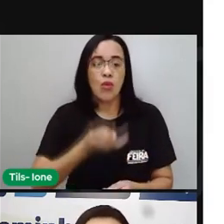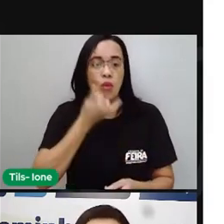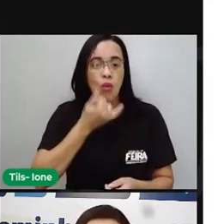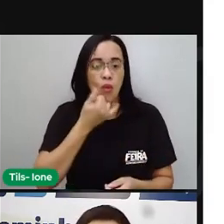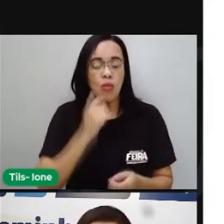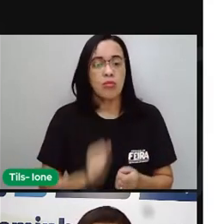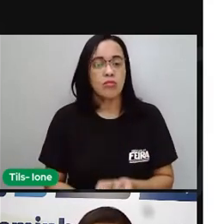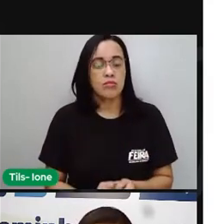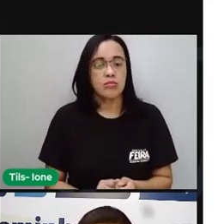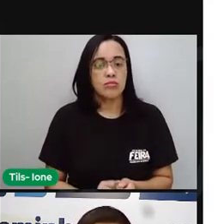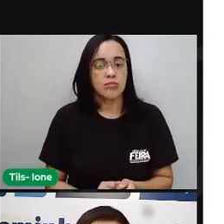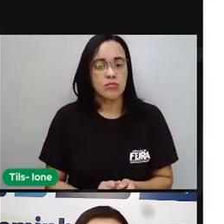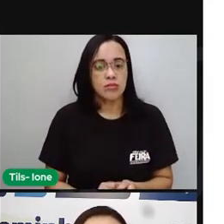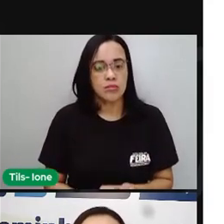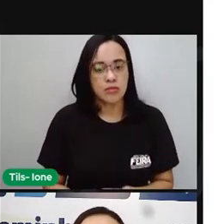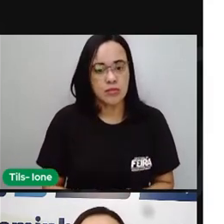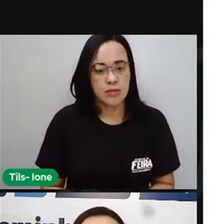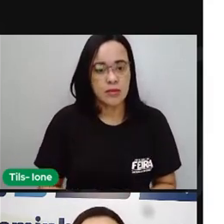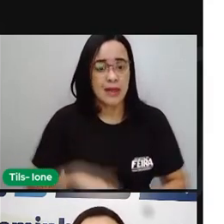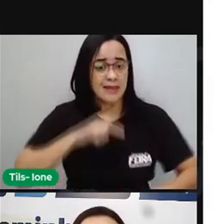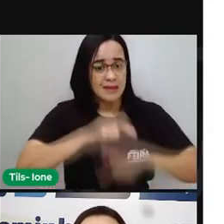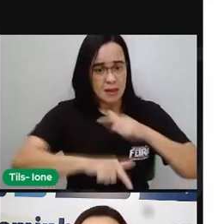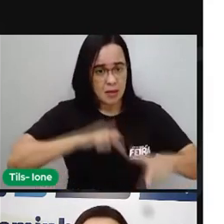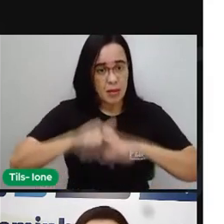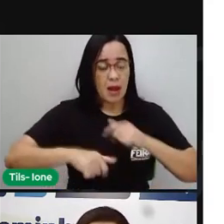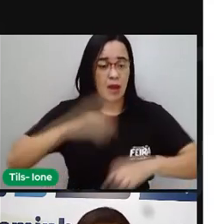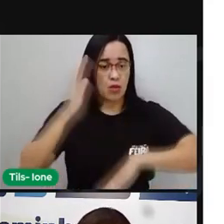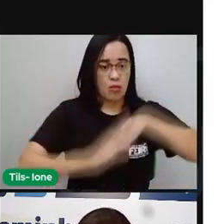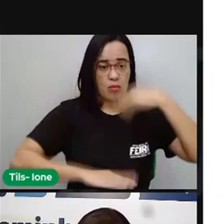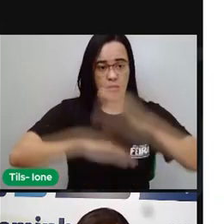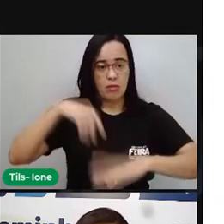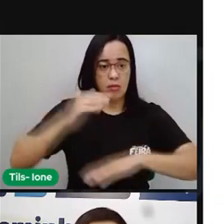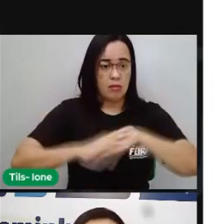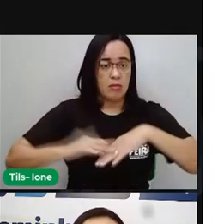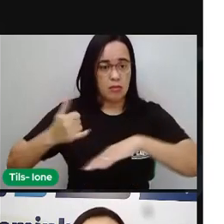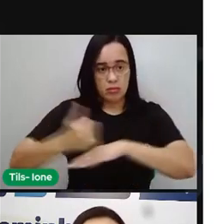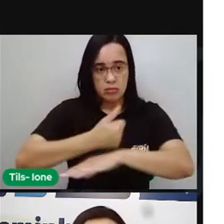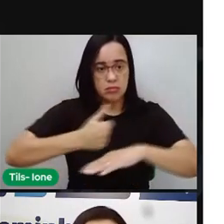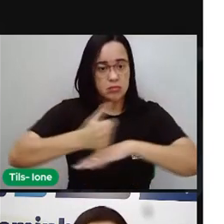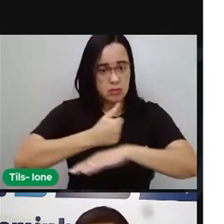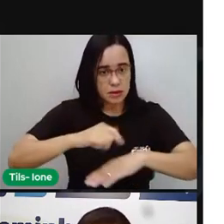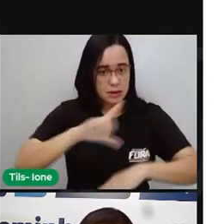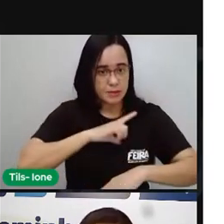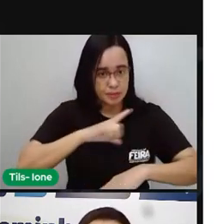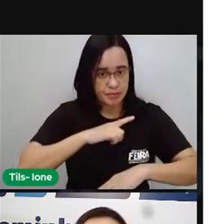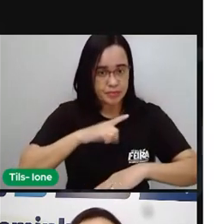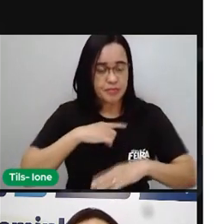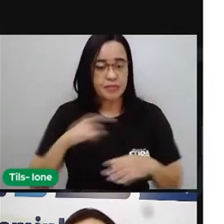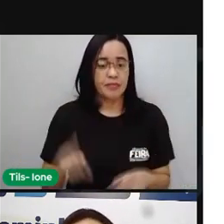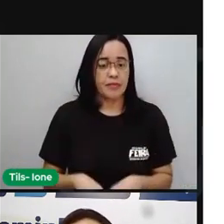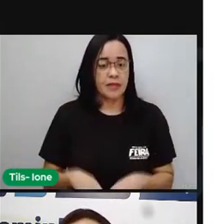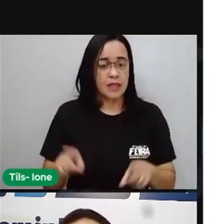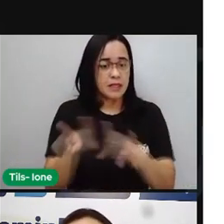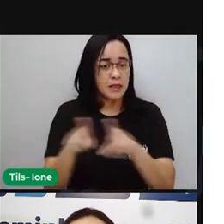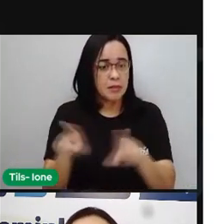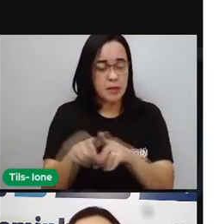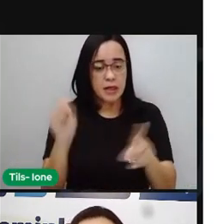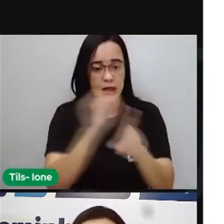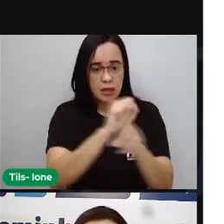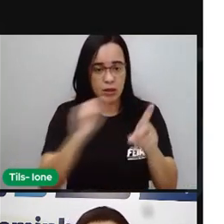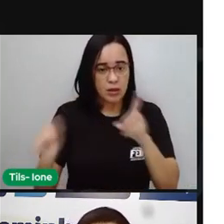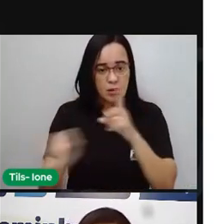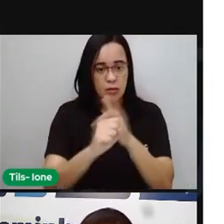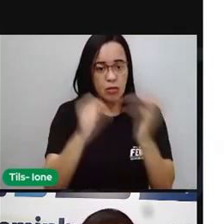direito à previdência social, à assistência social, à habitação e também direito